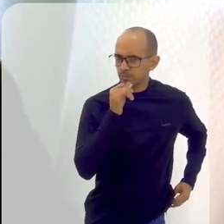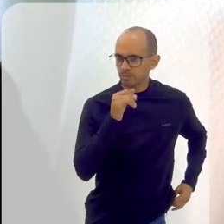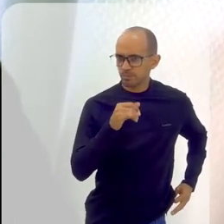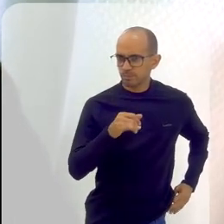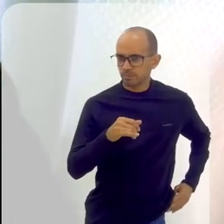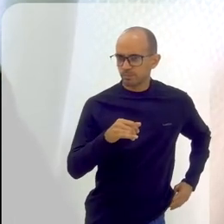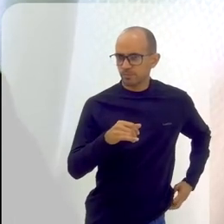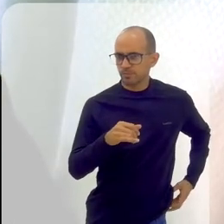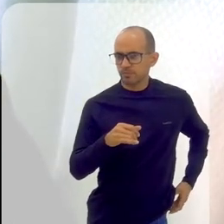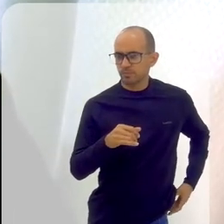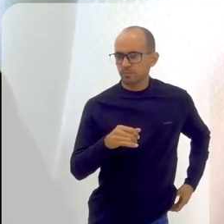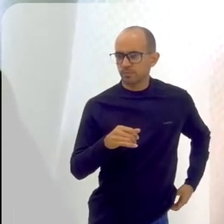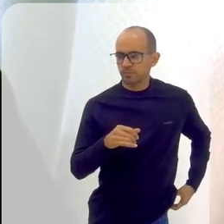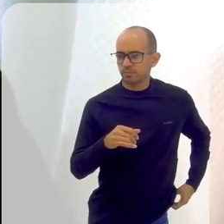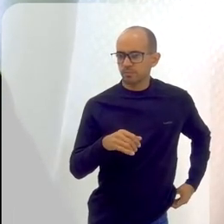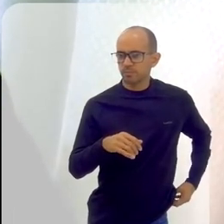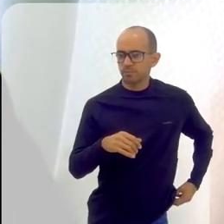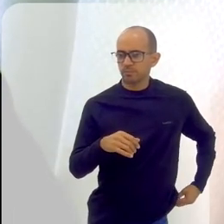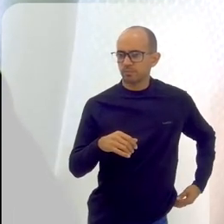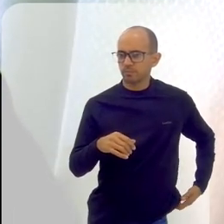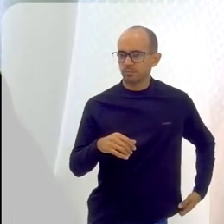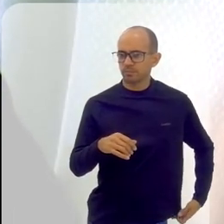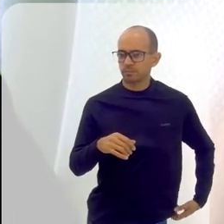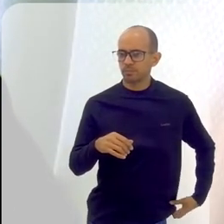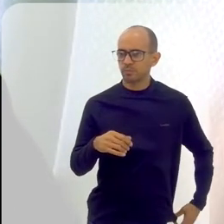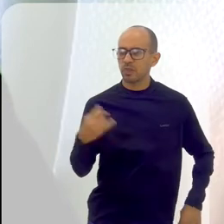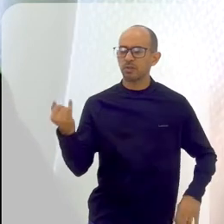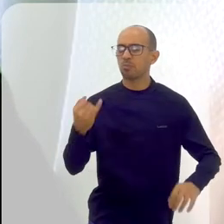o nosso sistema de saúde público, como que ele é importante.